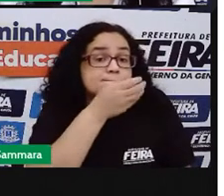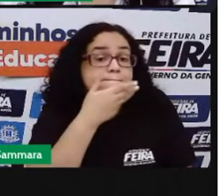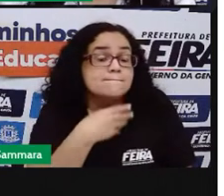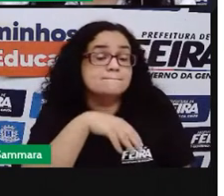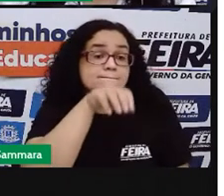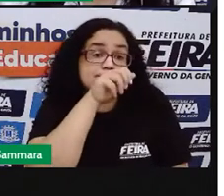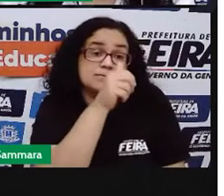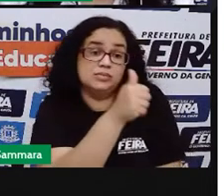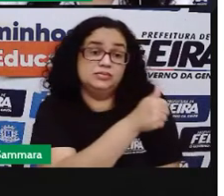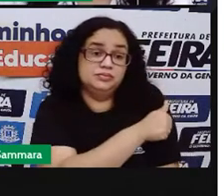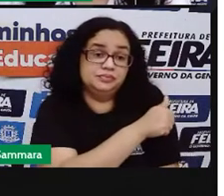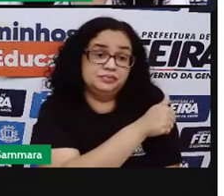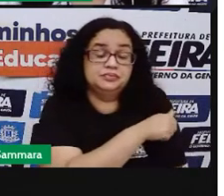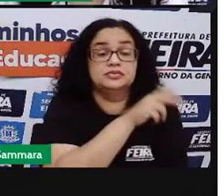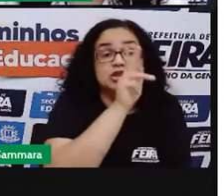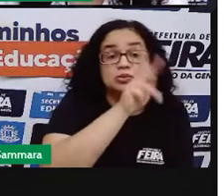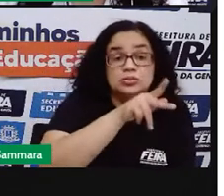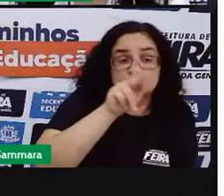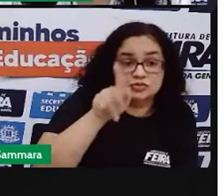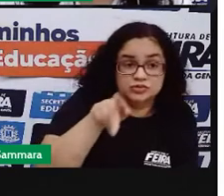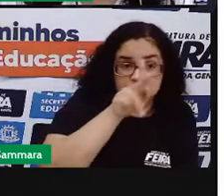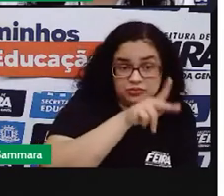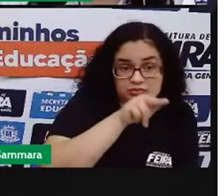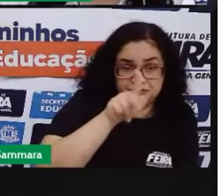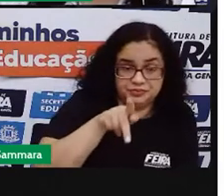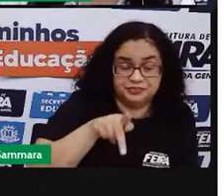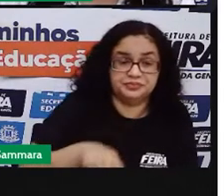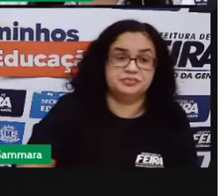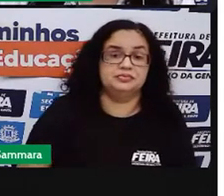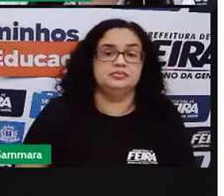Pais, alunos, professores.